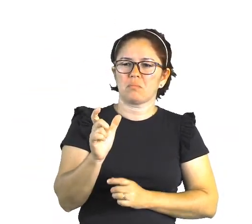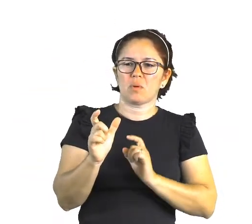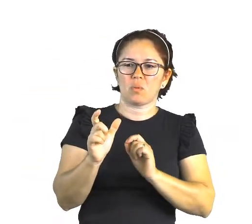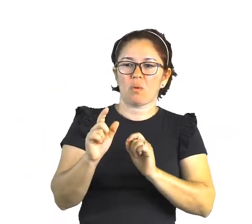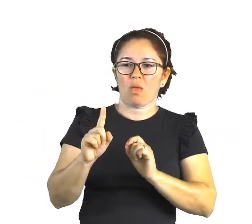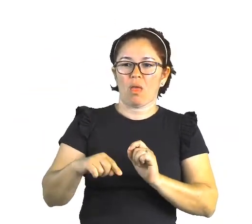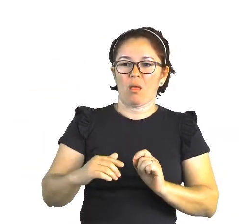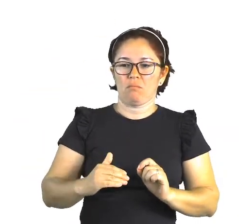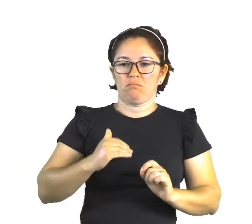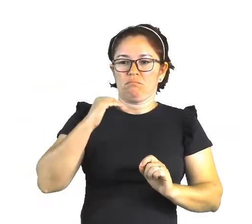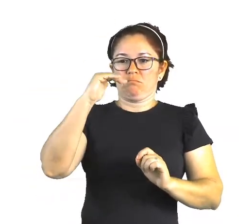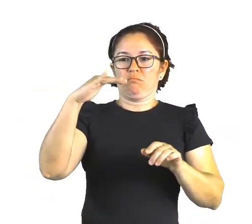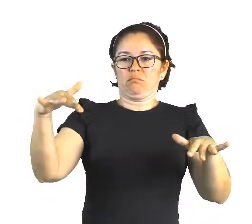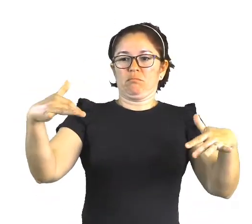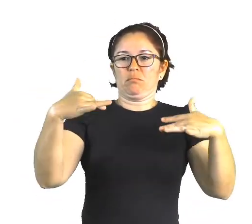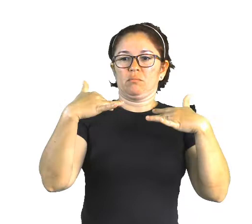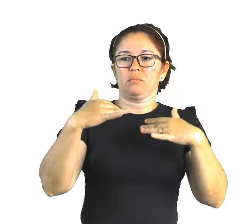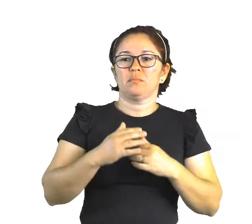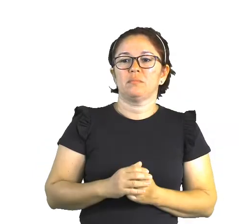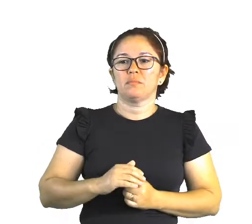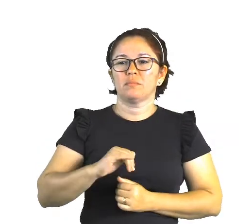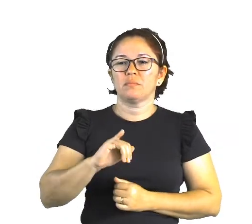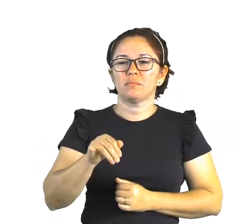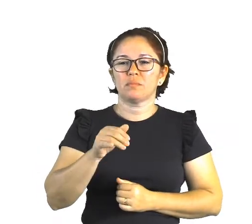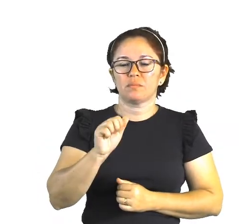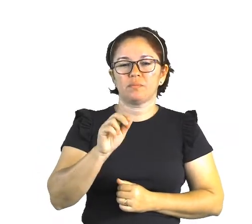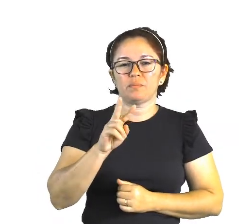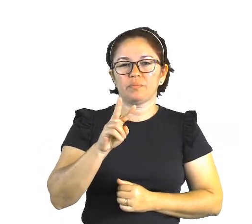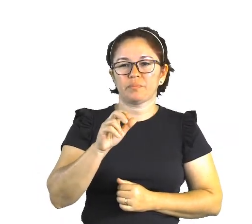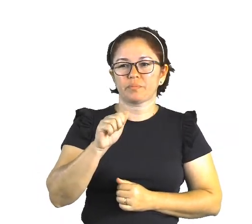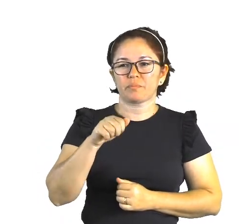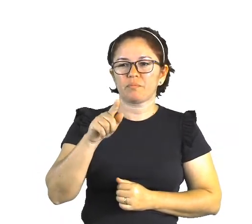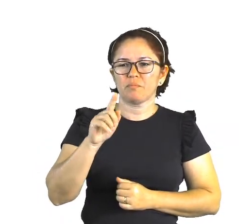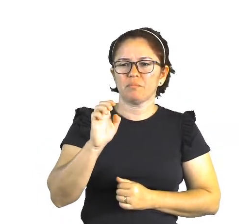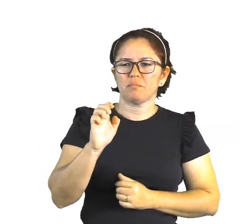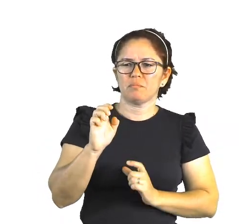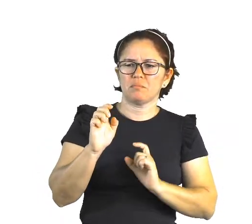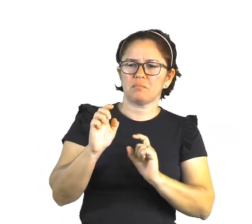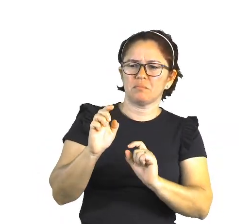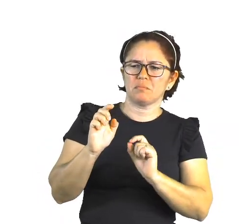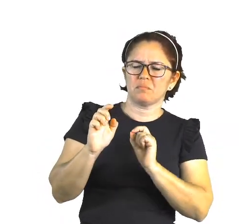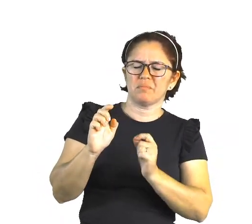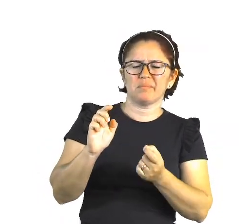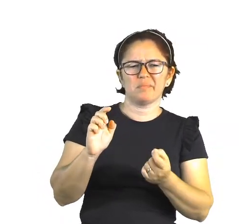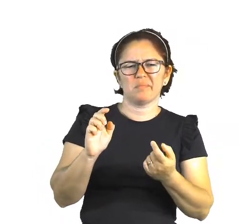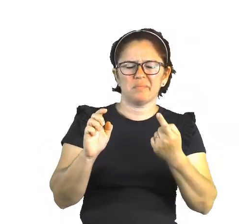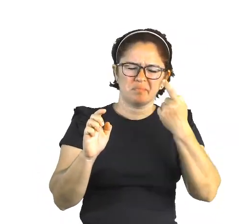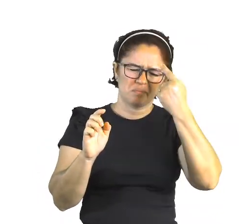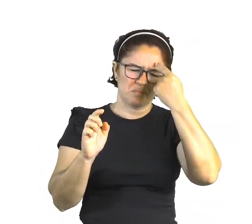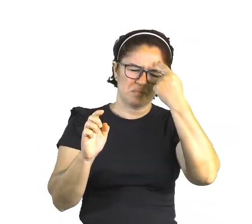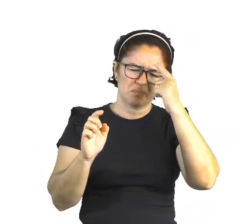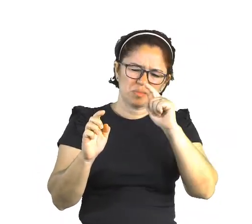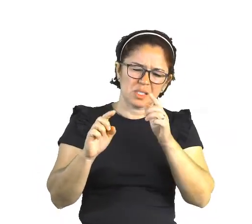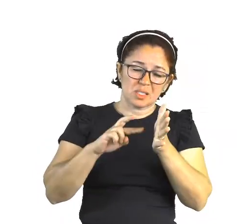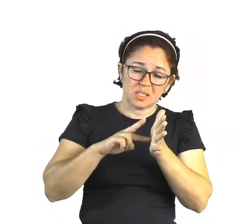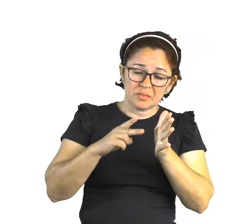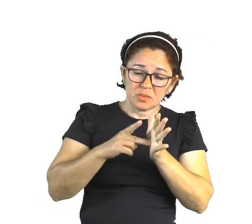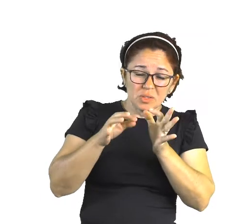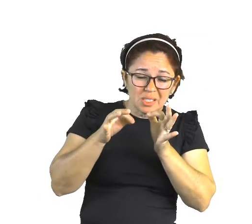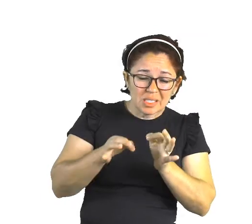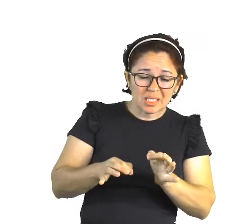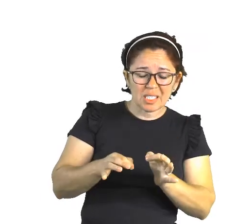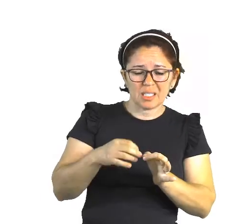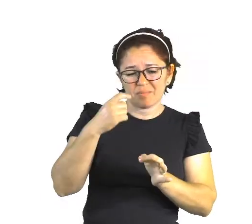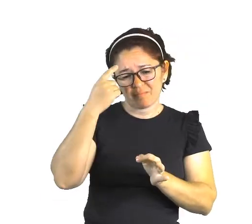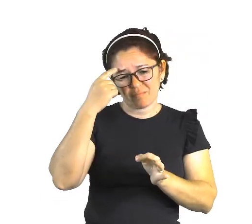atenção. E o termo Javaé é um termo que está, por enquanto, alguns historiadores, alguns antropólogos, não